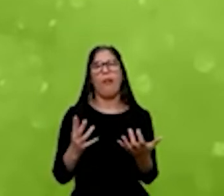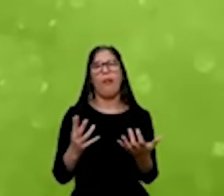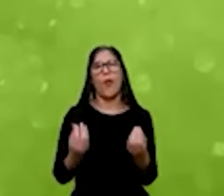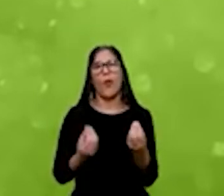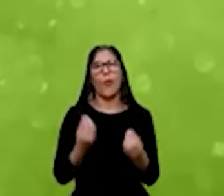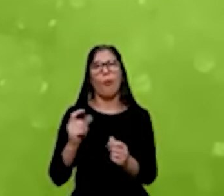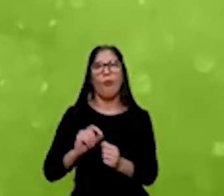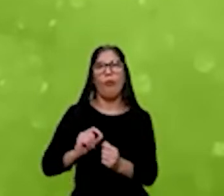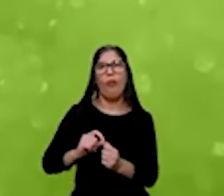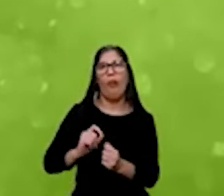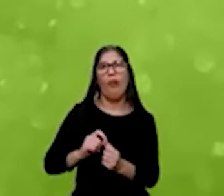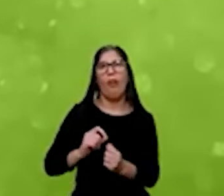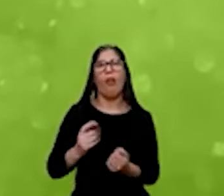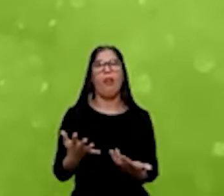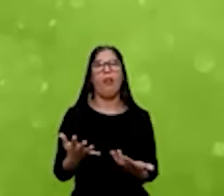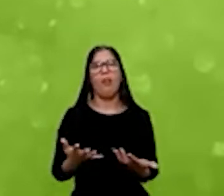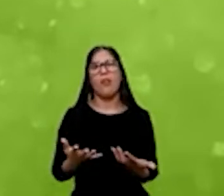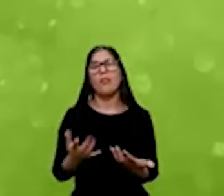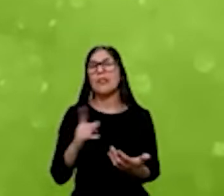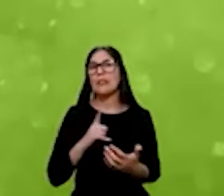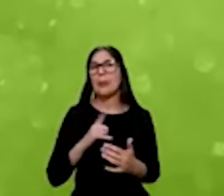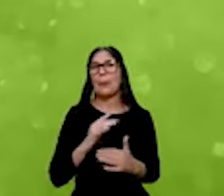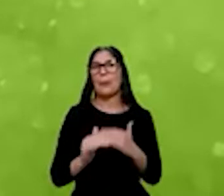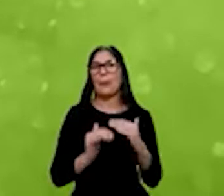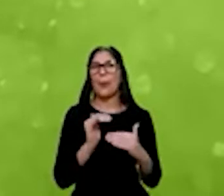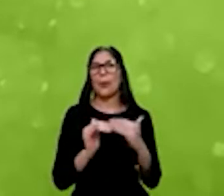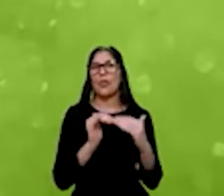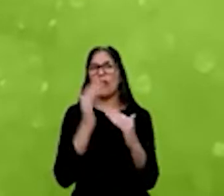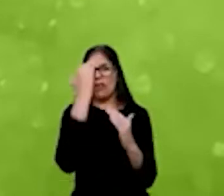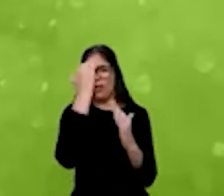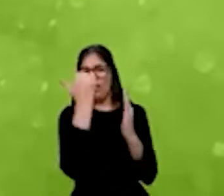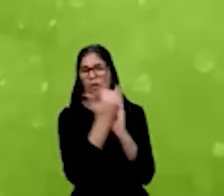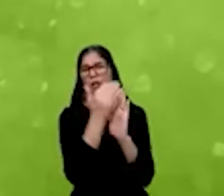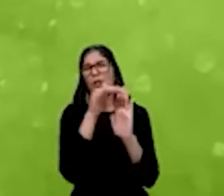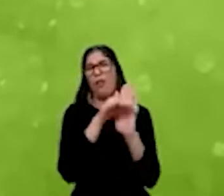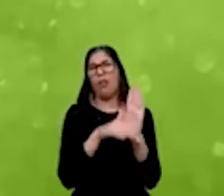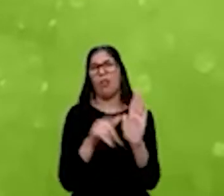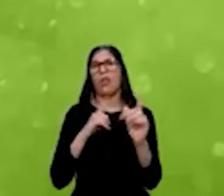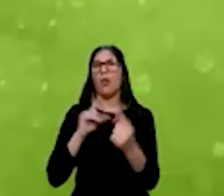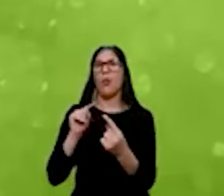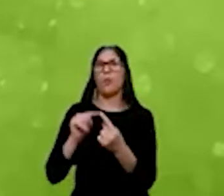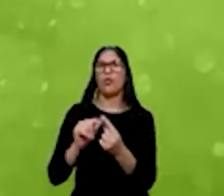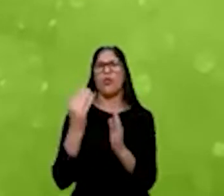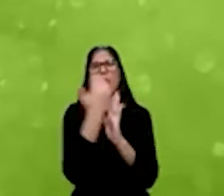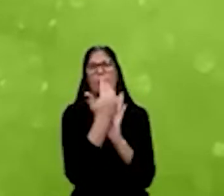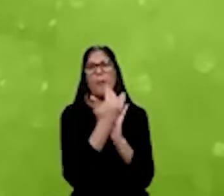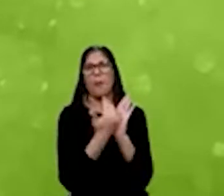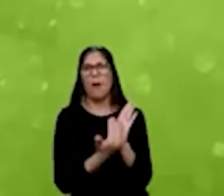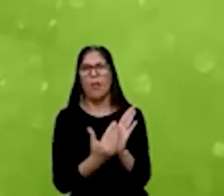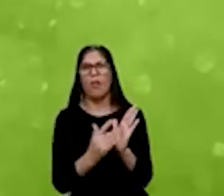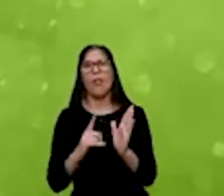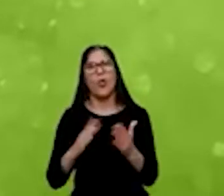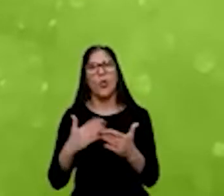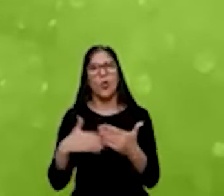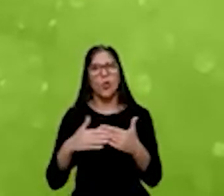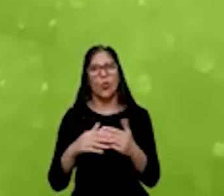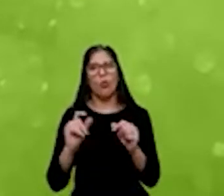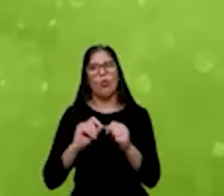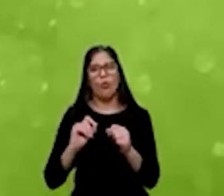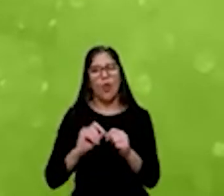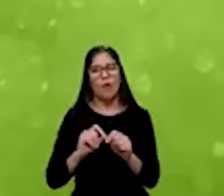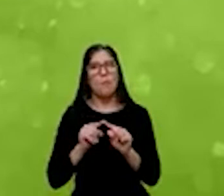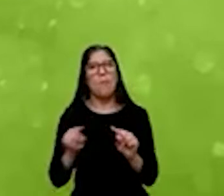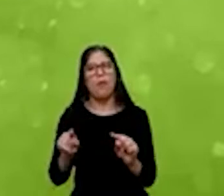coisas com processo, com propósito, fazer tudo o que a gente tem que fazer, mas encapado